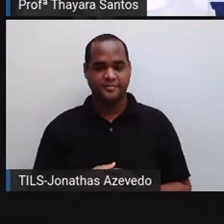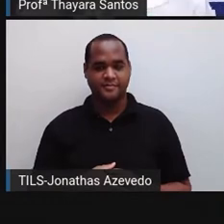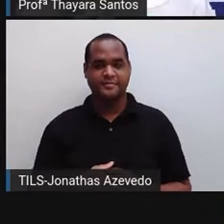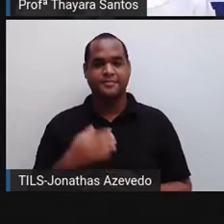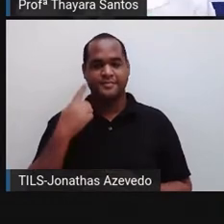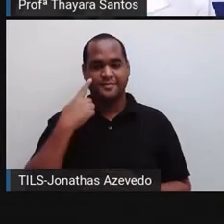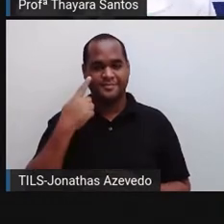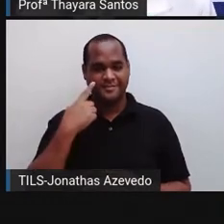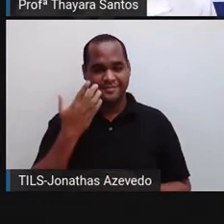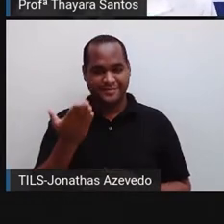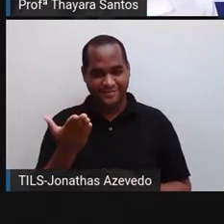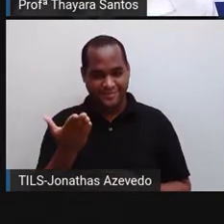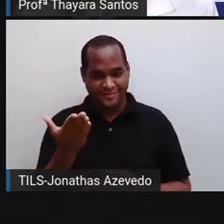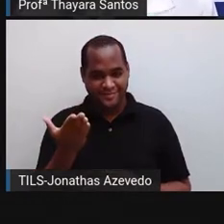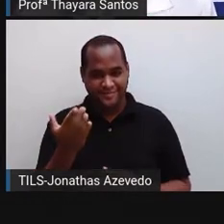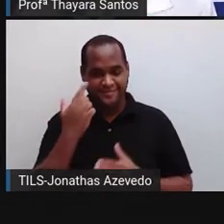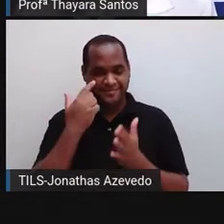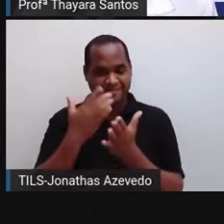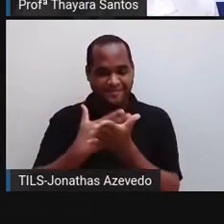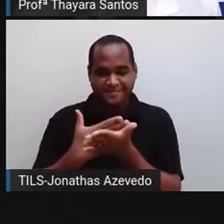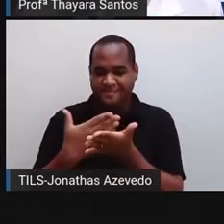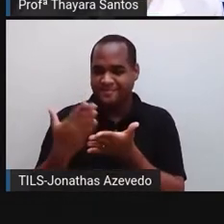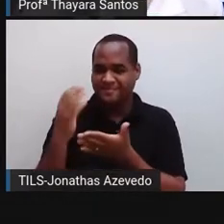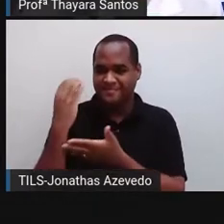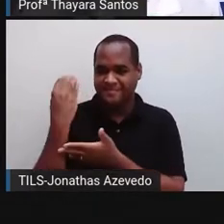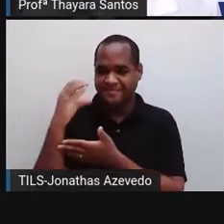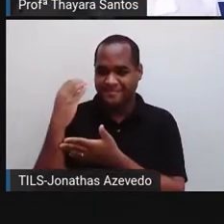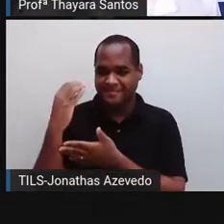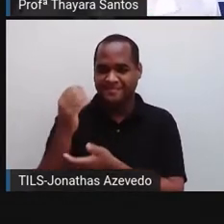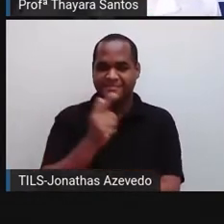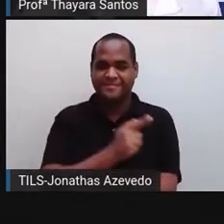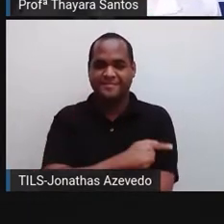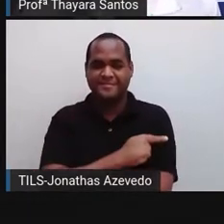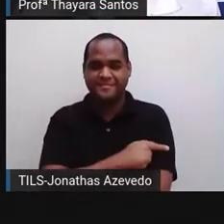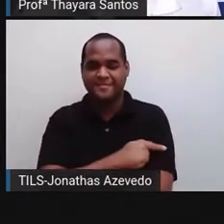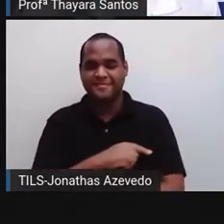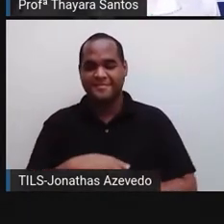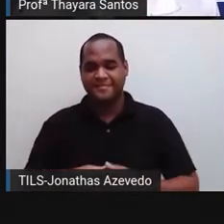Vamos lá então iniciar mais uma aula de ciência do sétimo ano.